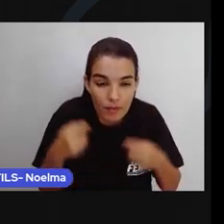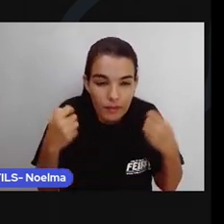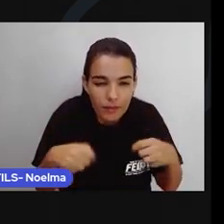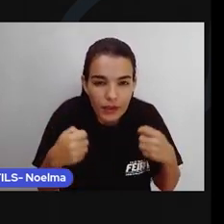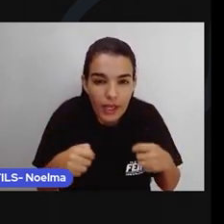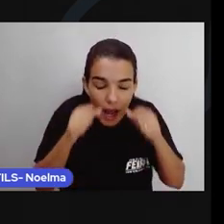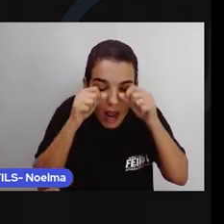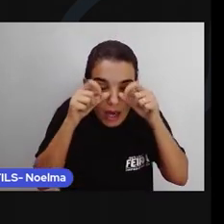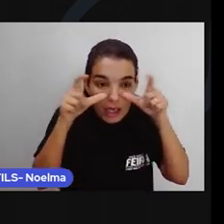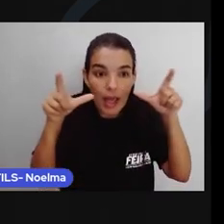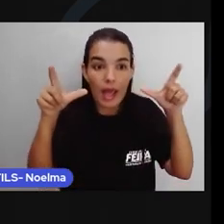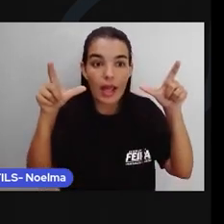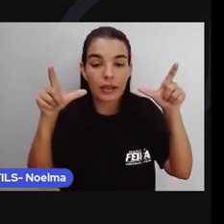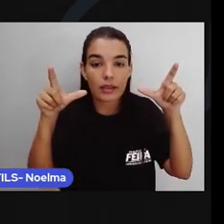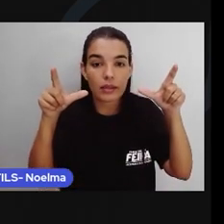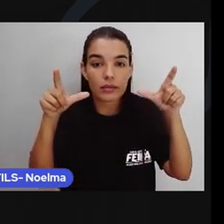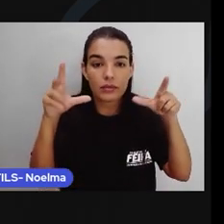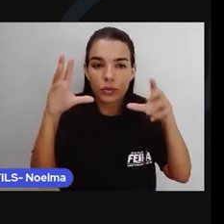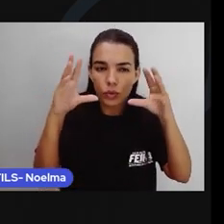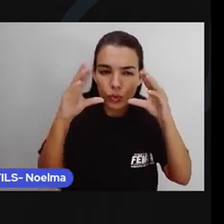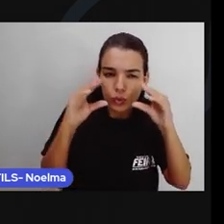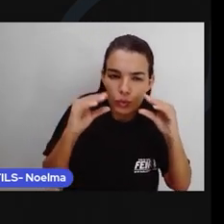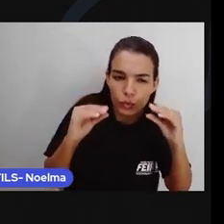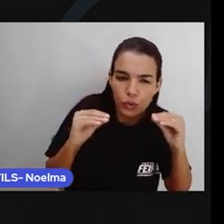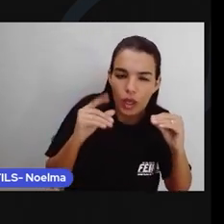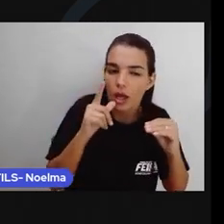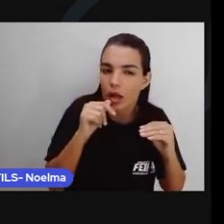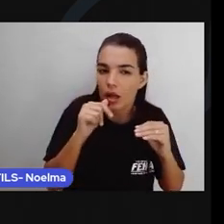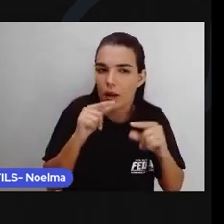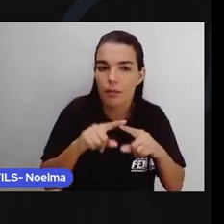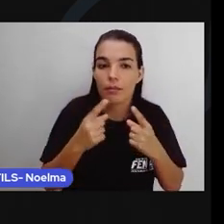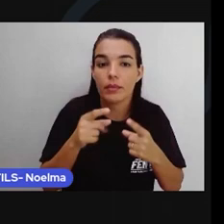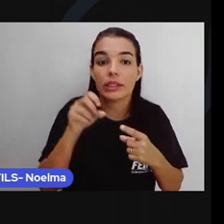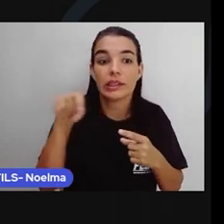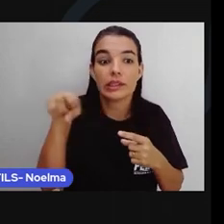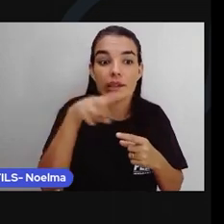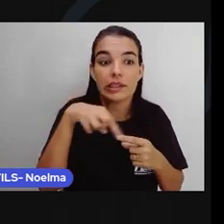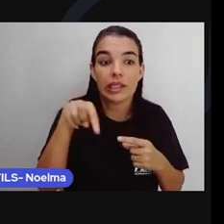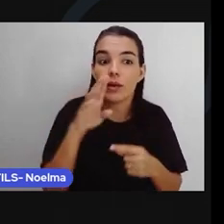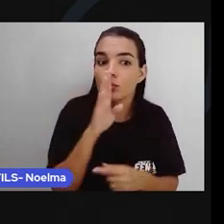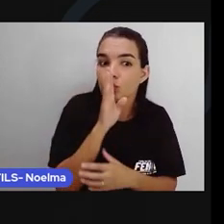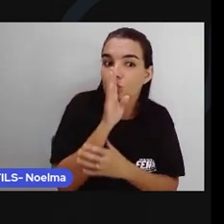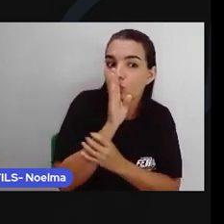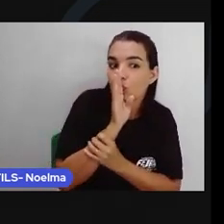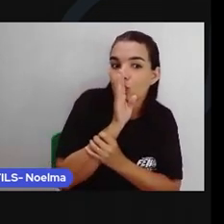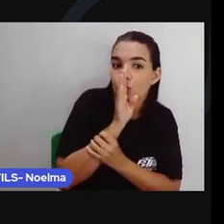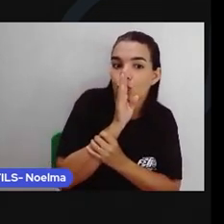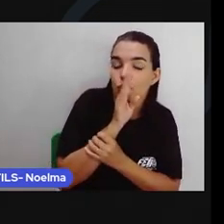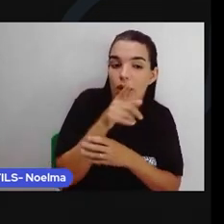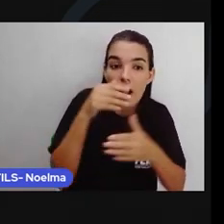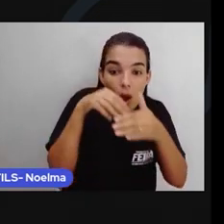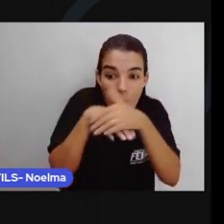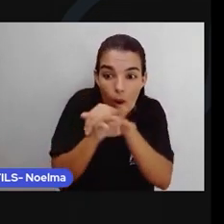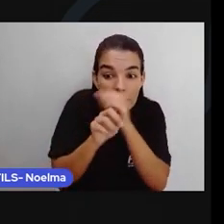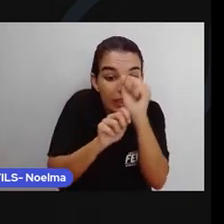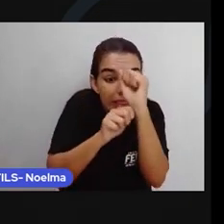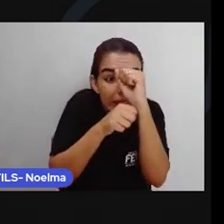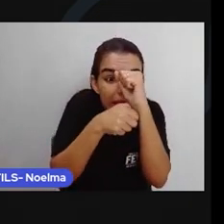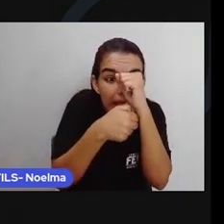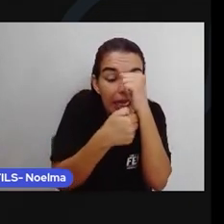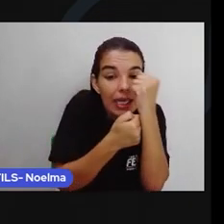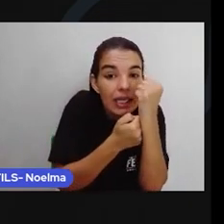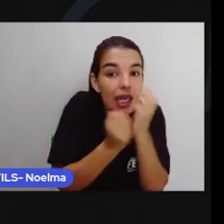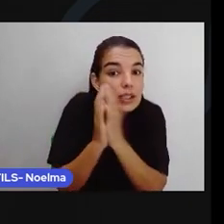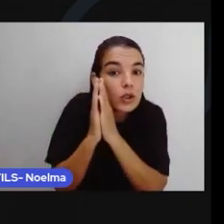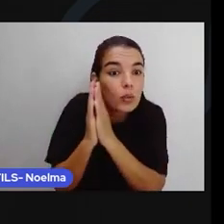rapidamente Isso é o processo Este será o nosso segredo Guardem pra sempre Até que possamos